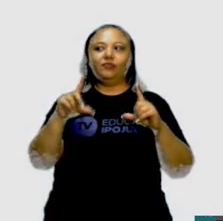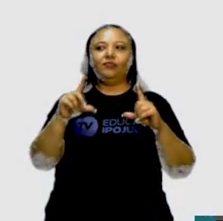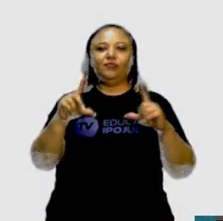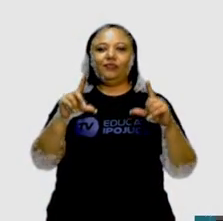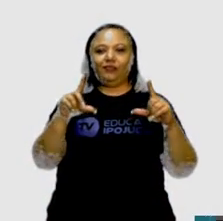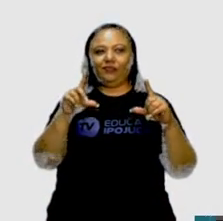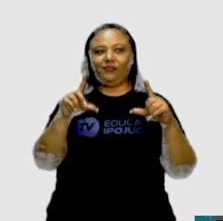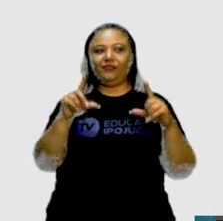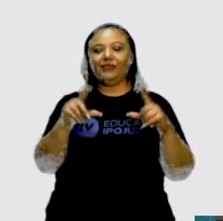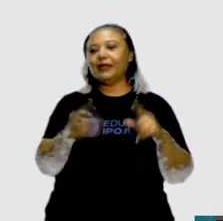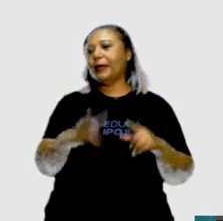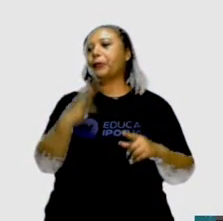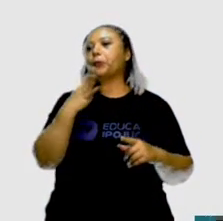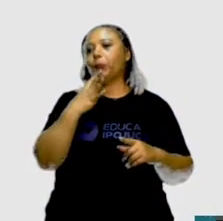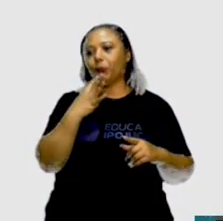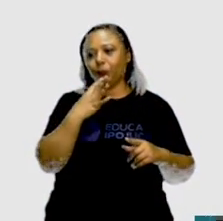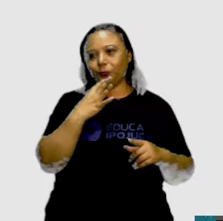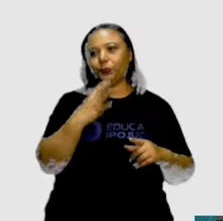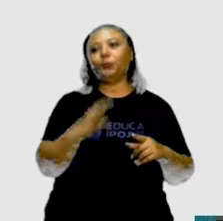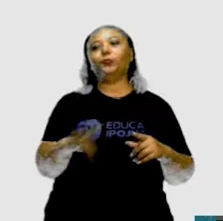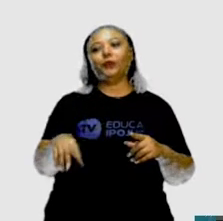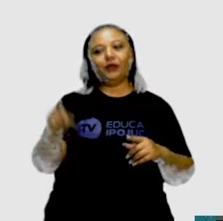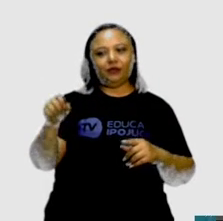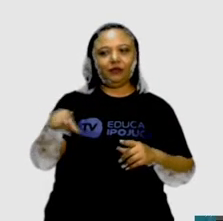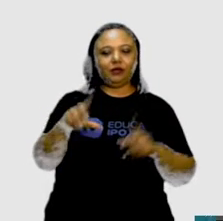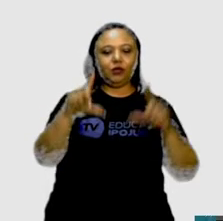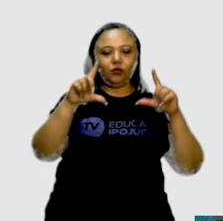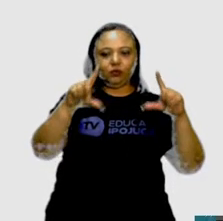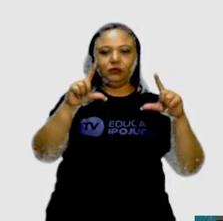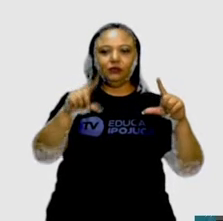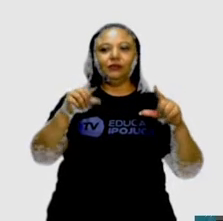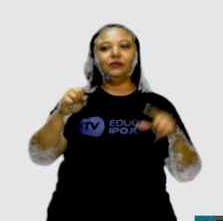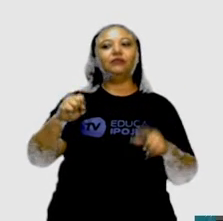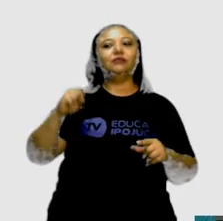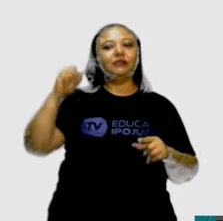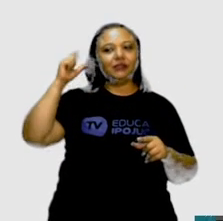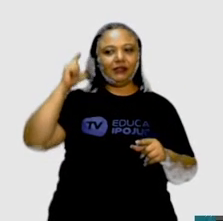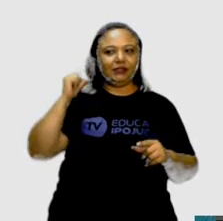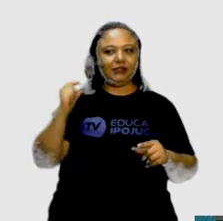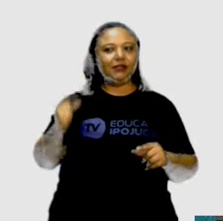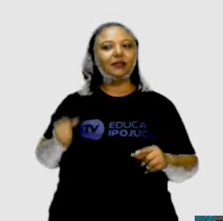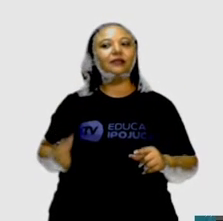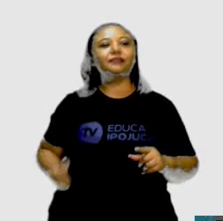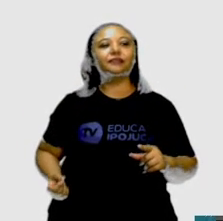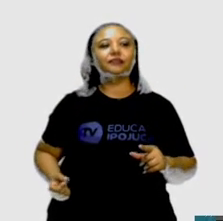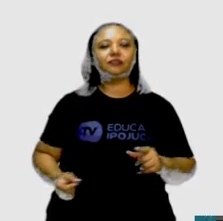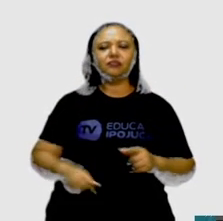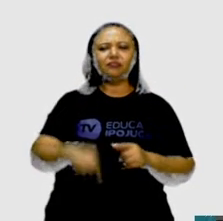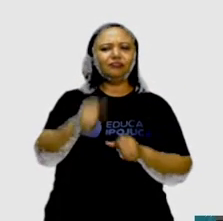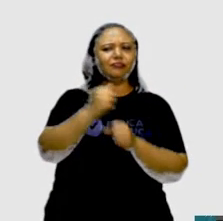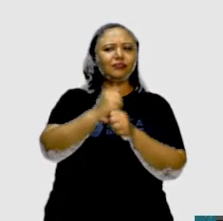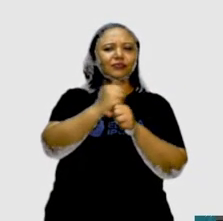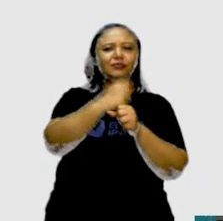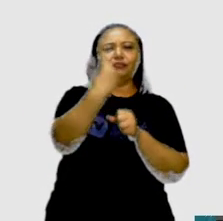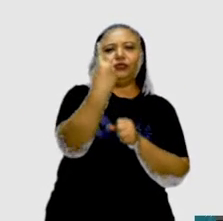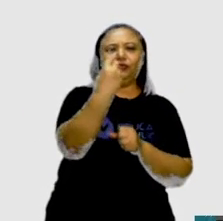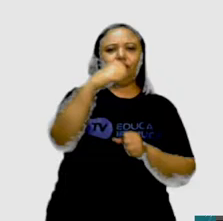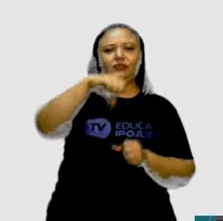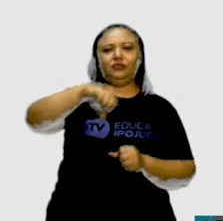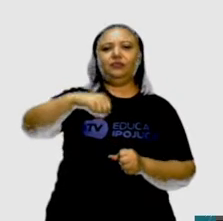super conhecido de Tassila. É o Abaporu, está certo? Do ano de 1928.